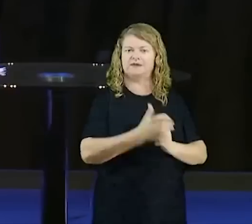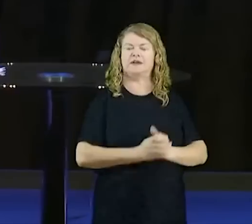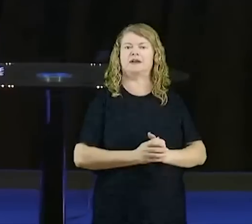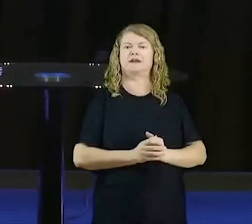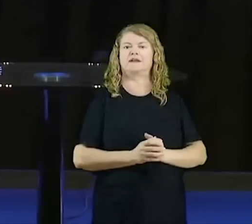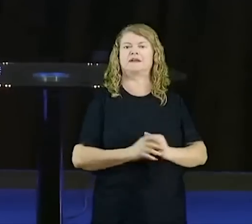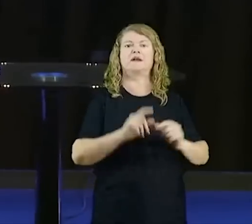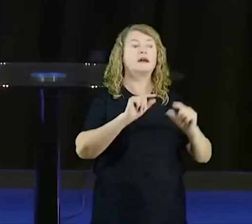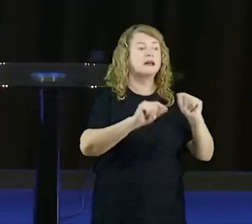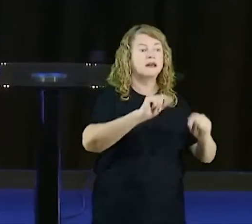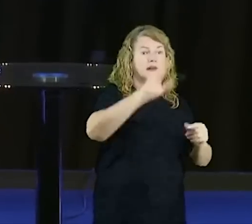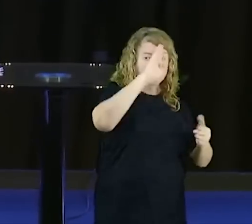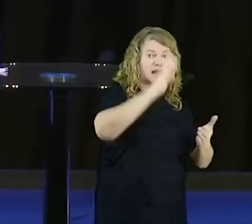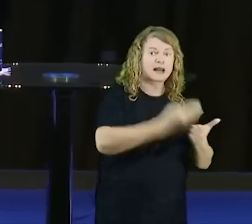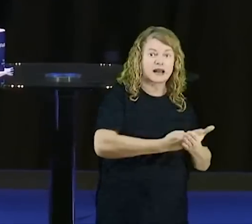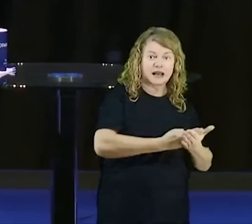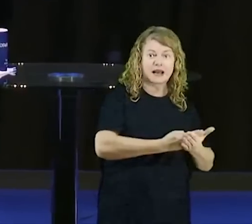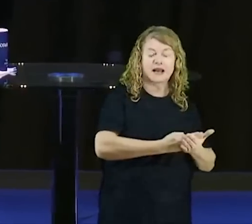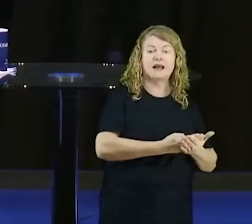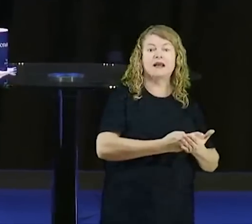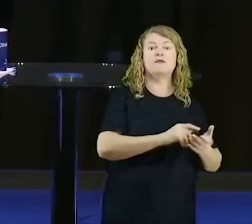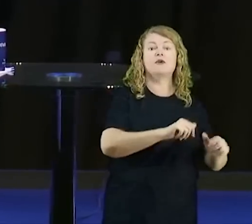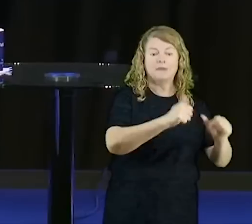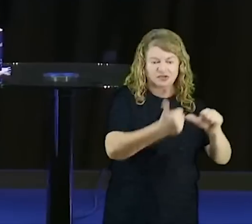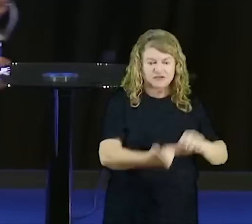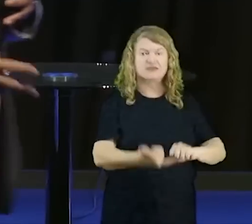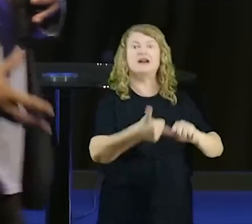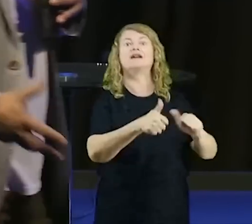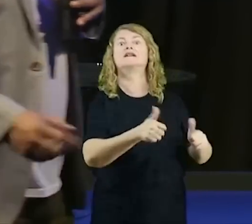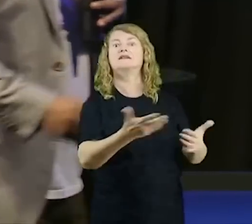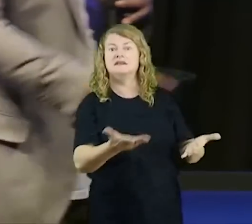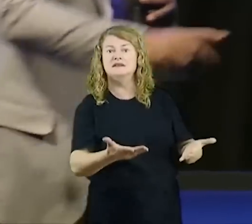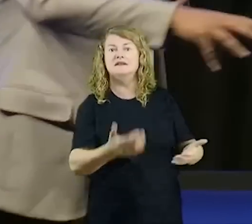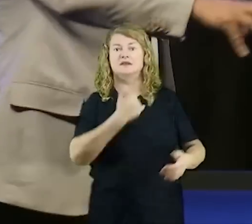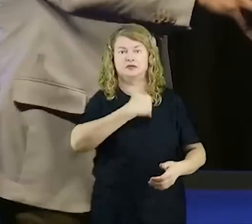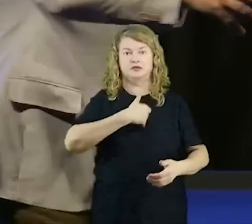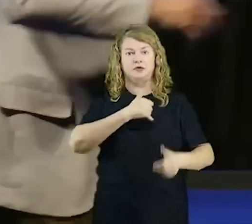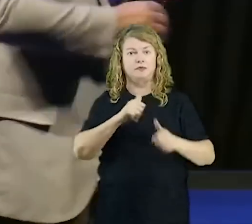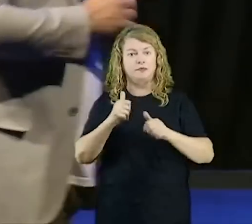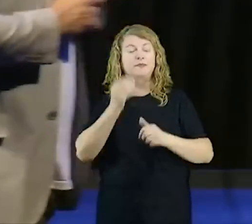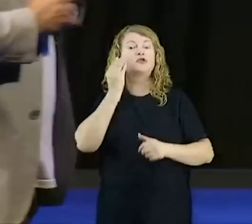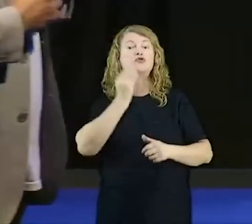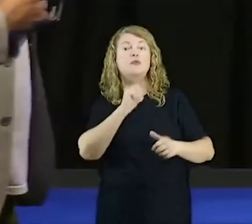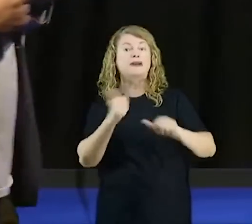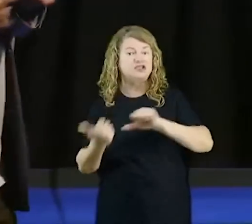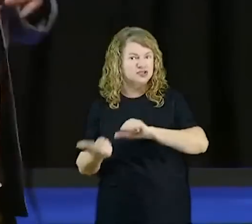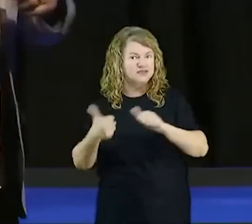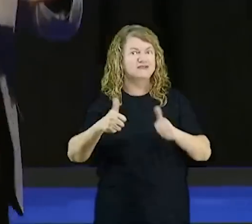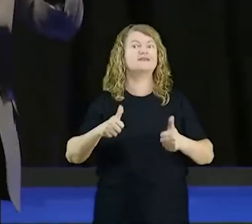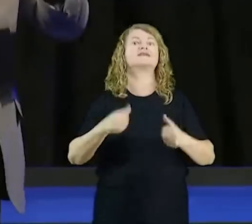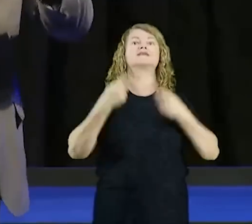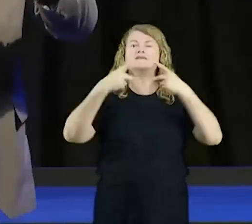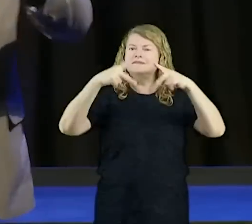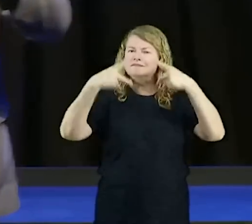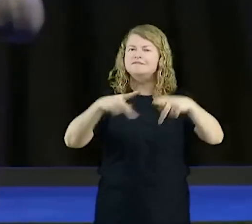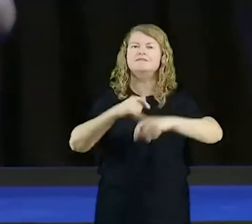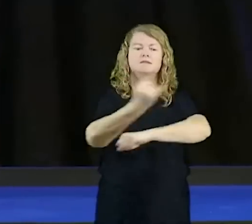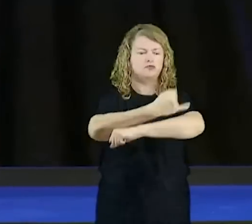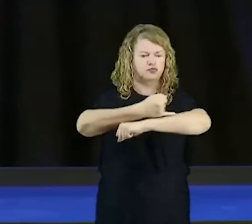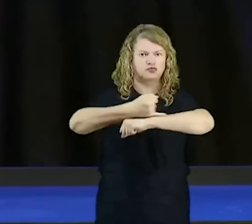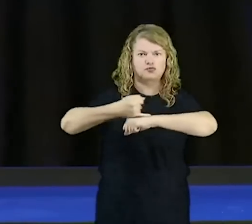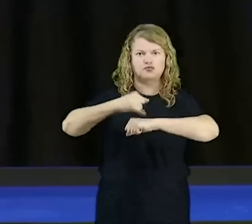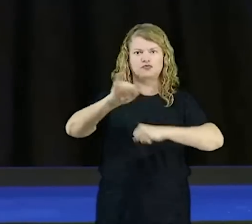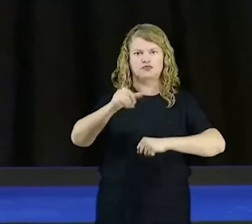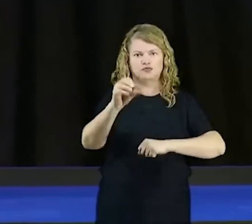batizado, quando João Batista prega no Jordão, o batismo das águas. Você vai no batismo ritual, aí a criança é